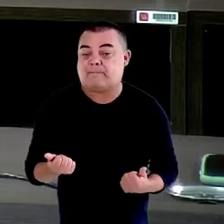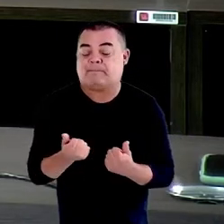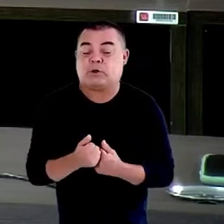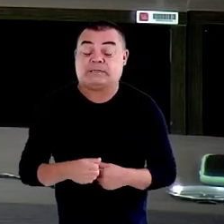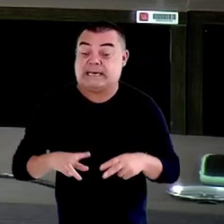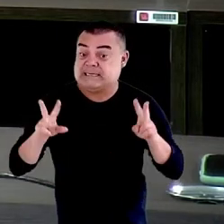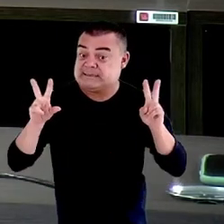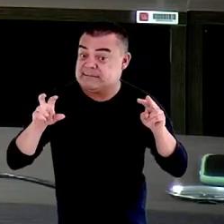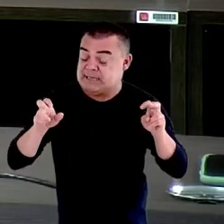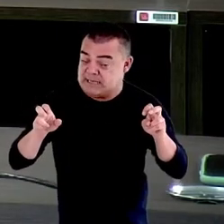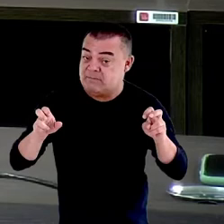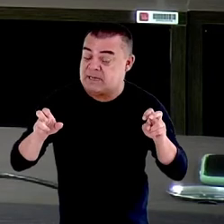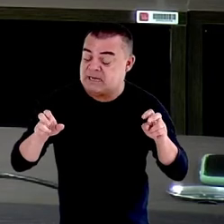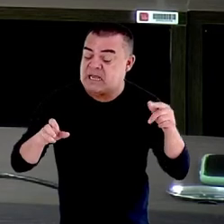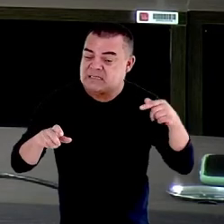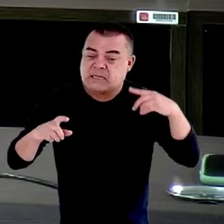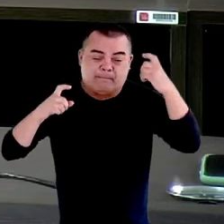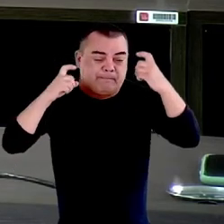preocupação,